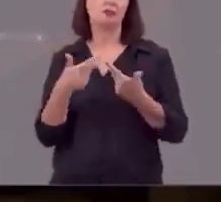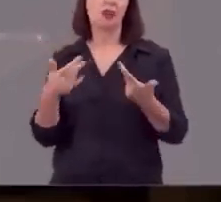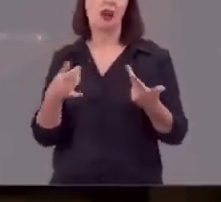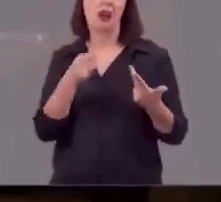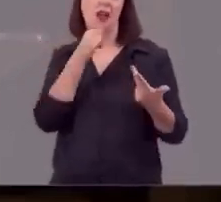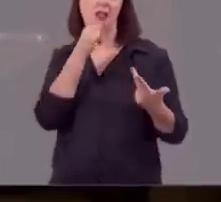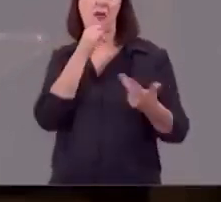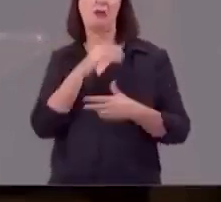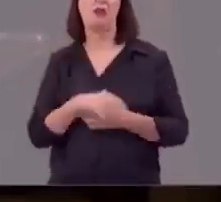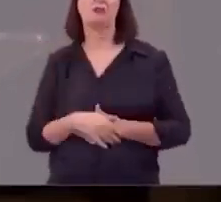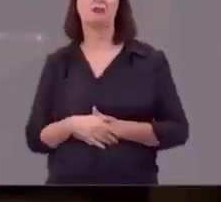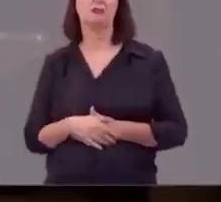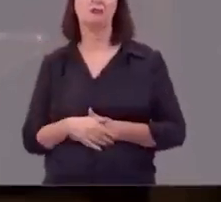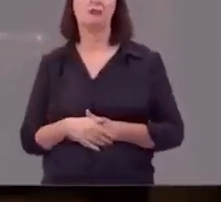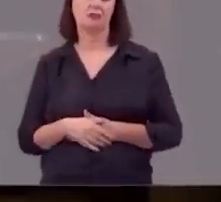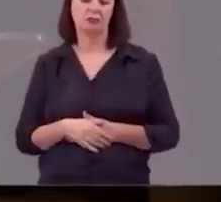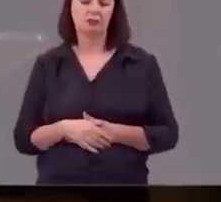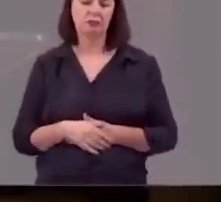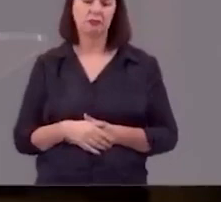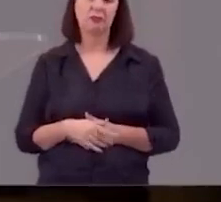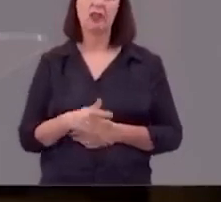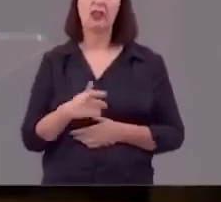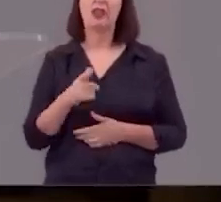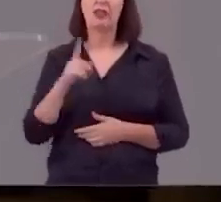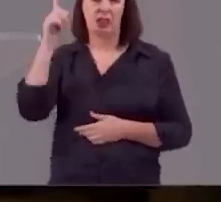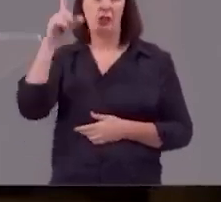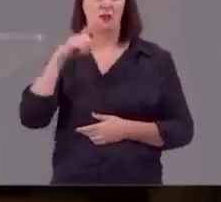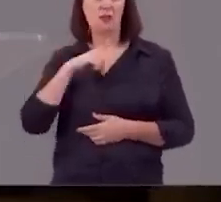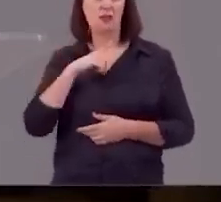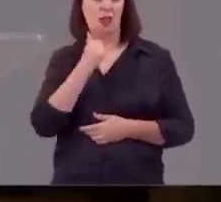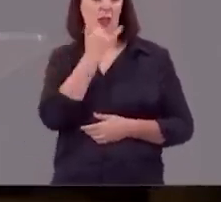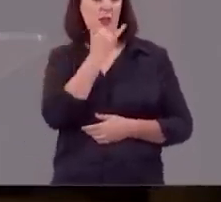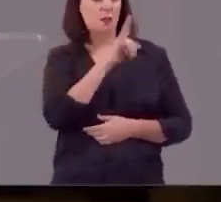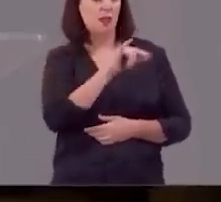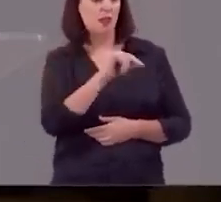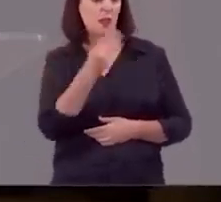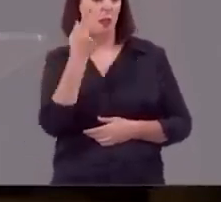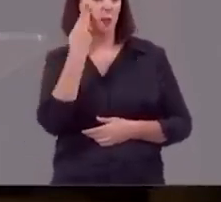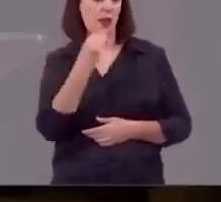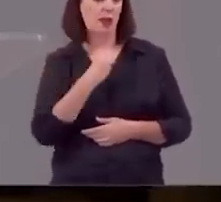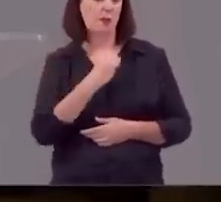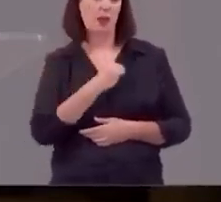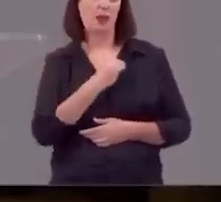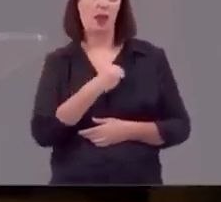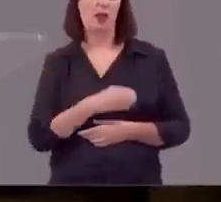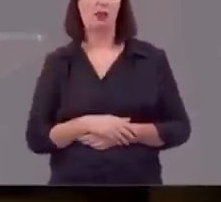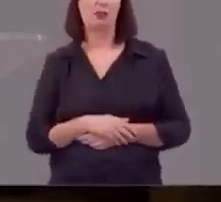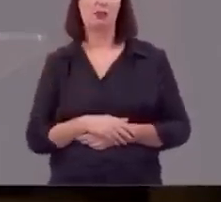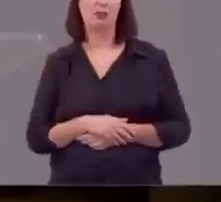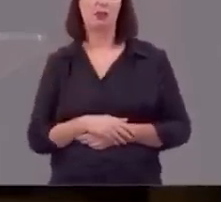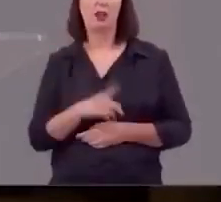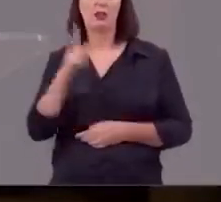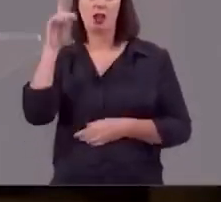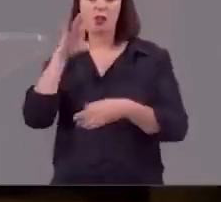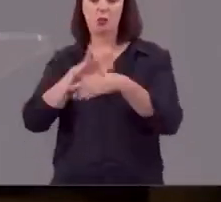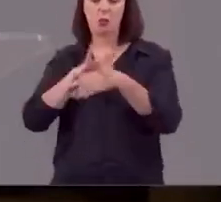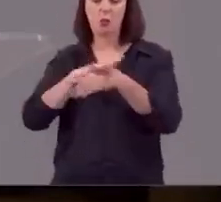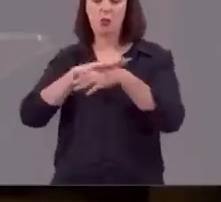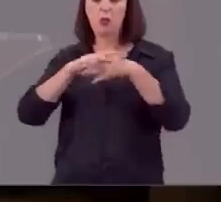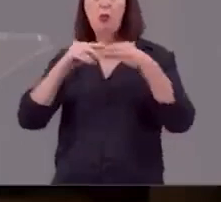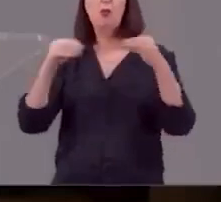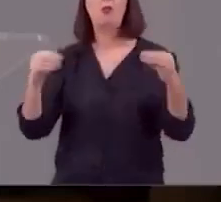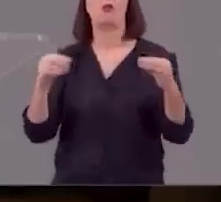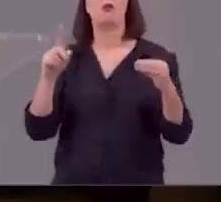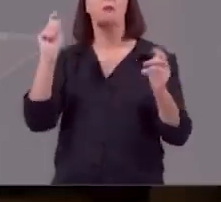sem não tem pecado sem perdão onde há arrependimento para ele não tem doença incurável